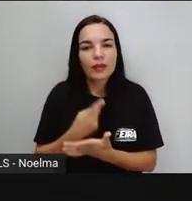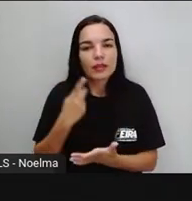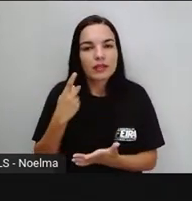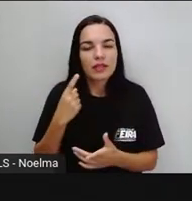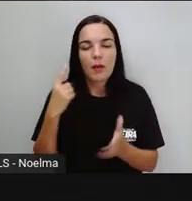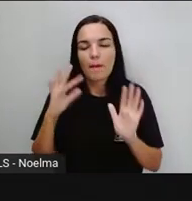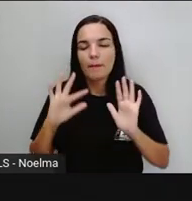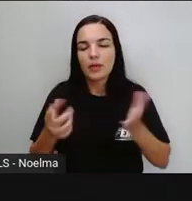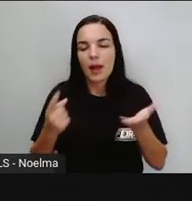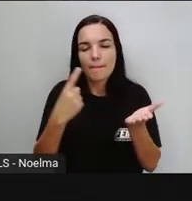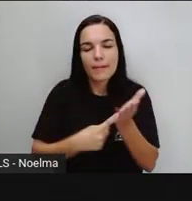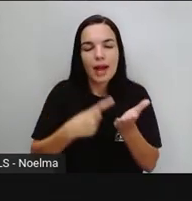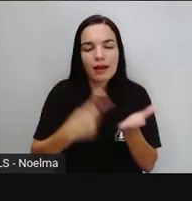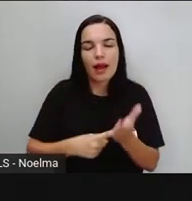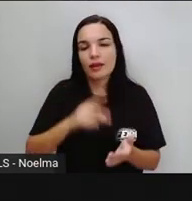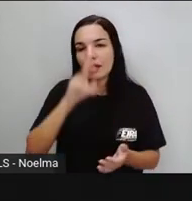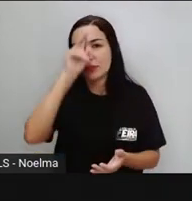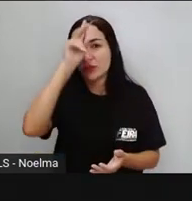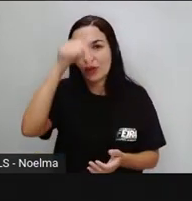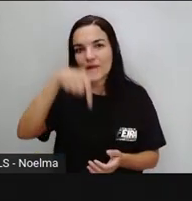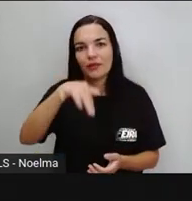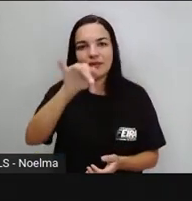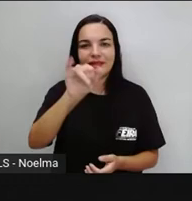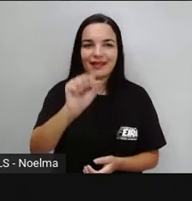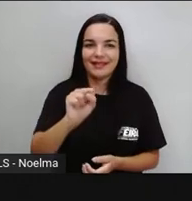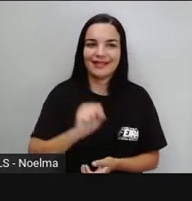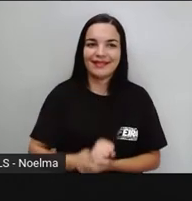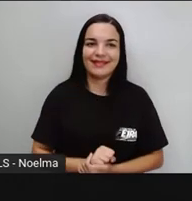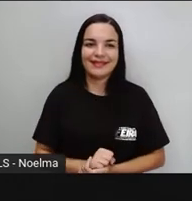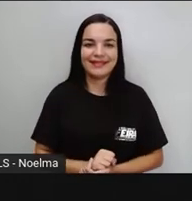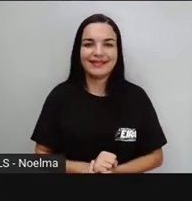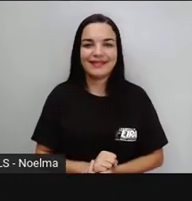marcaram a história de Feira de Santana.